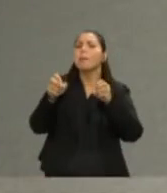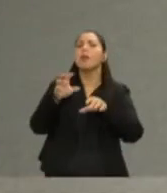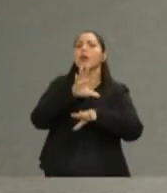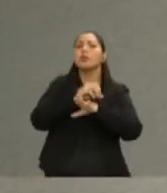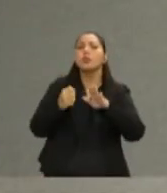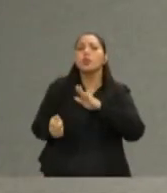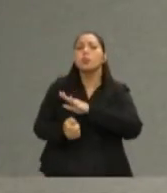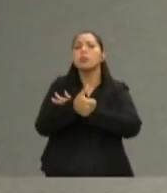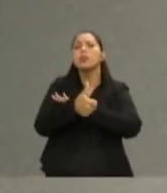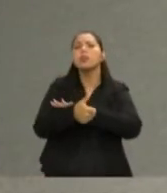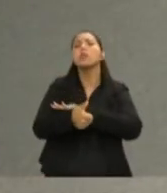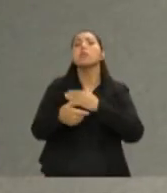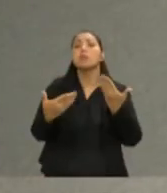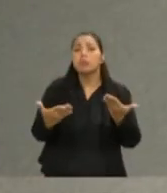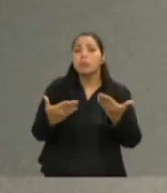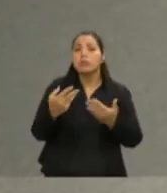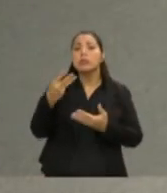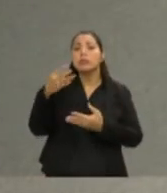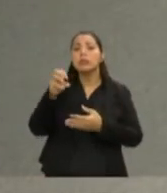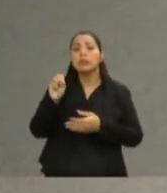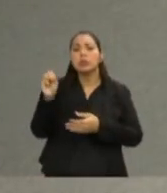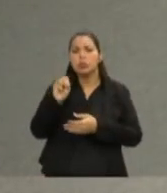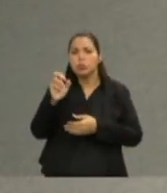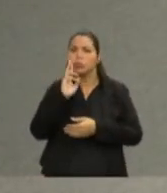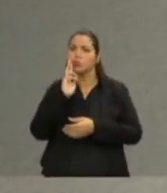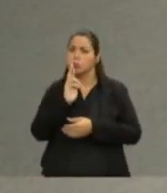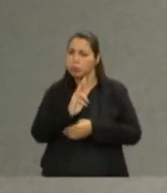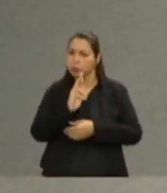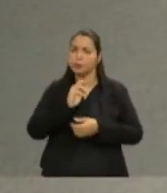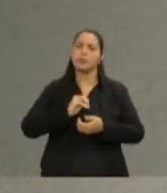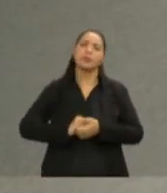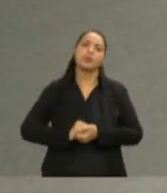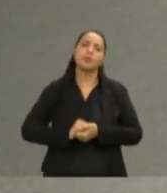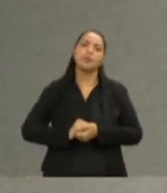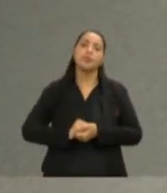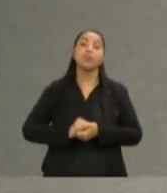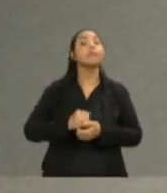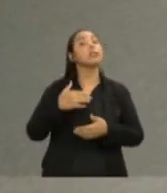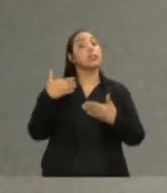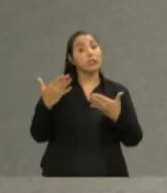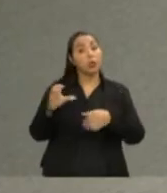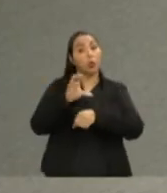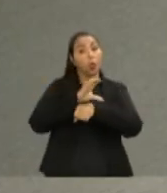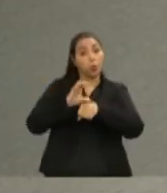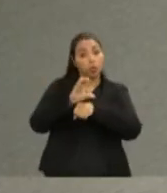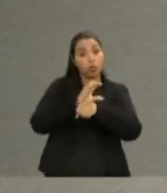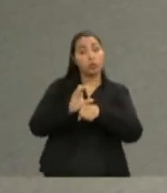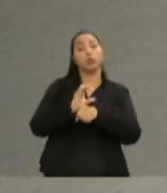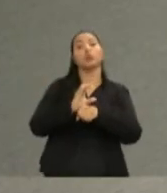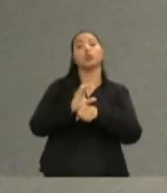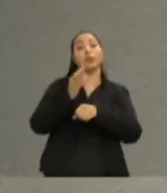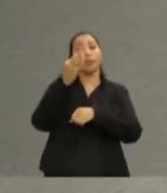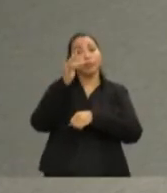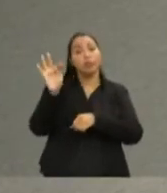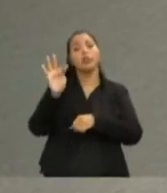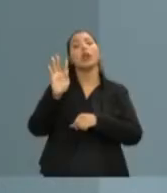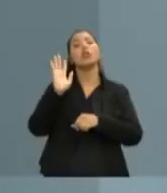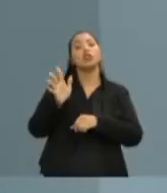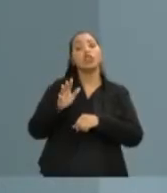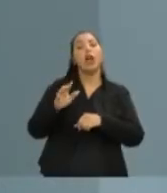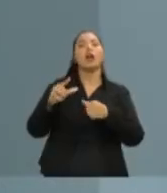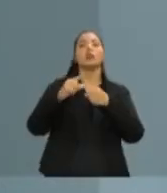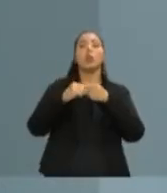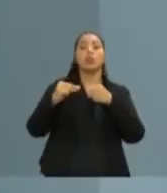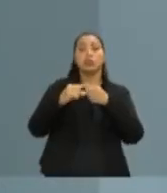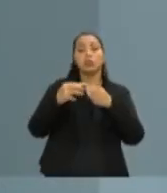e 30 segundos para a resposta do candidato Pasolini. A Constituição da República já diz lá no artigo 37 que a administração